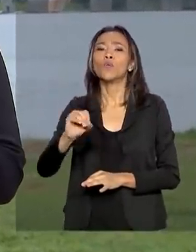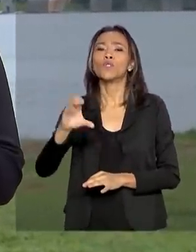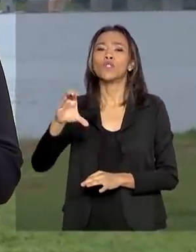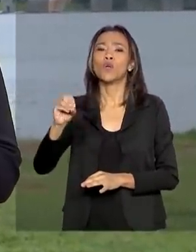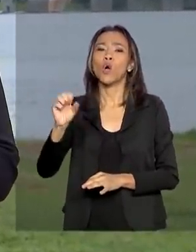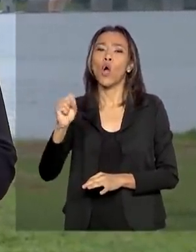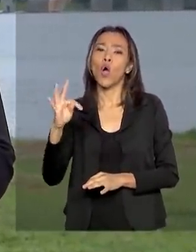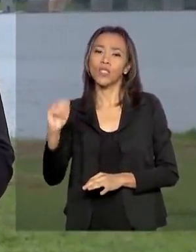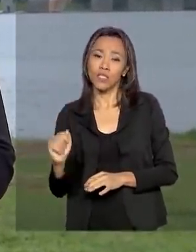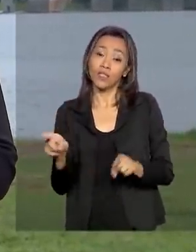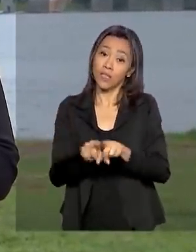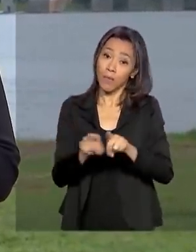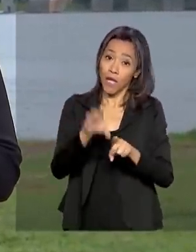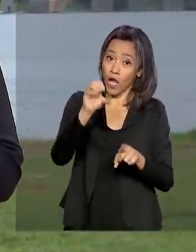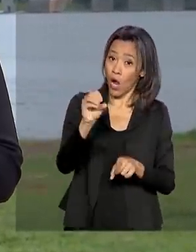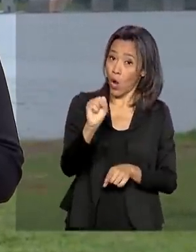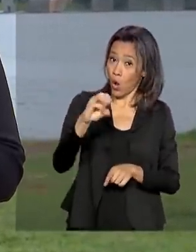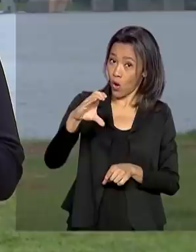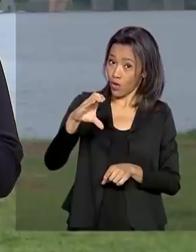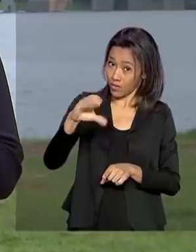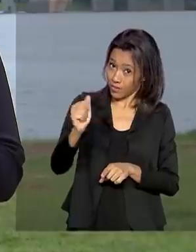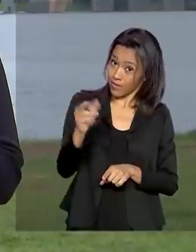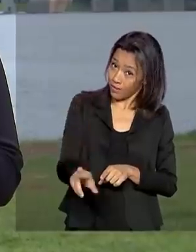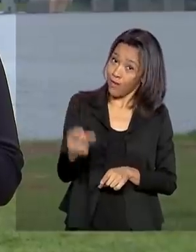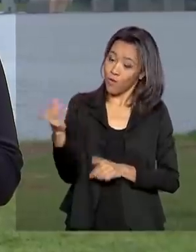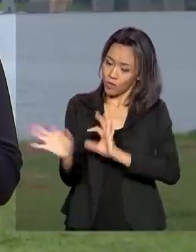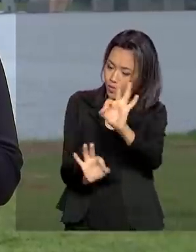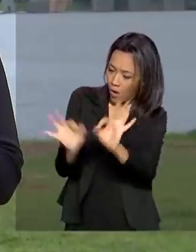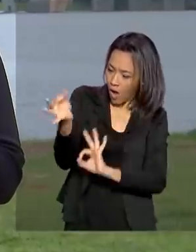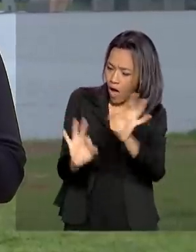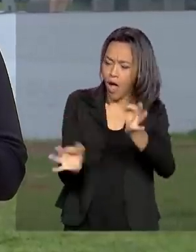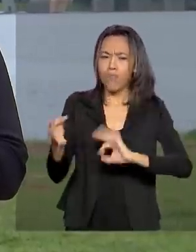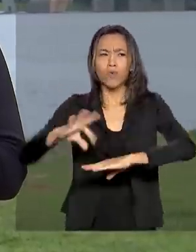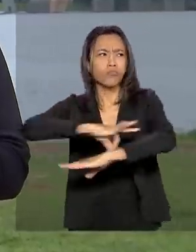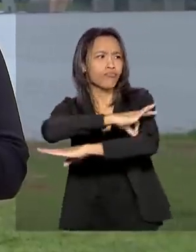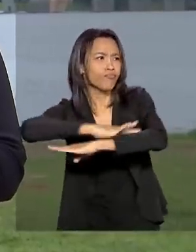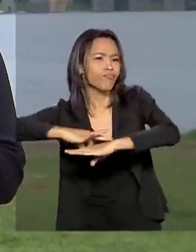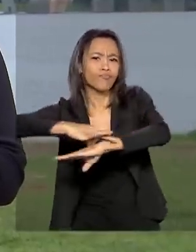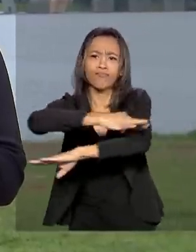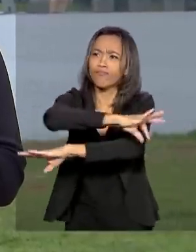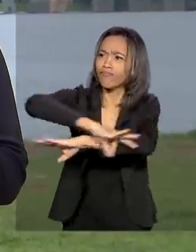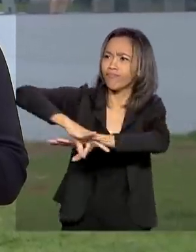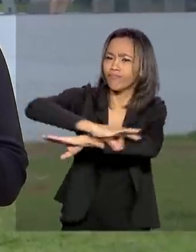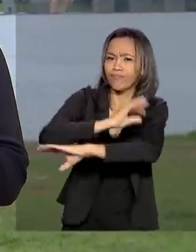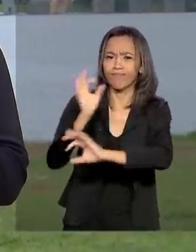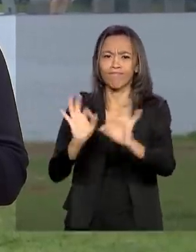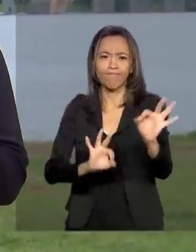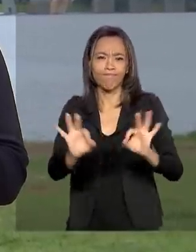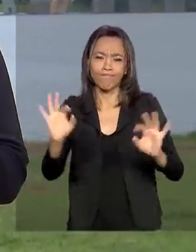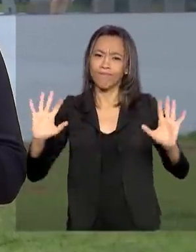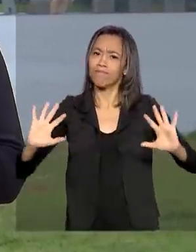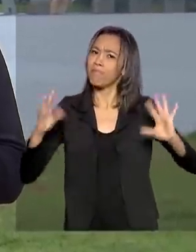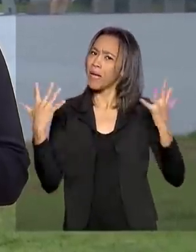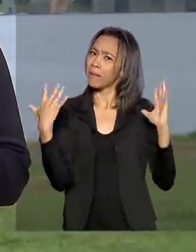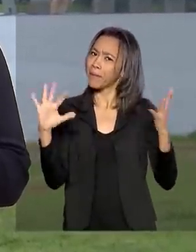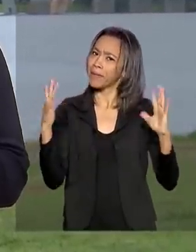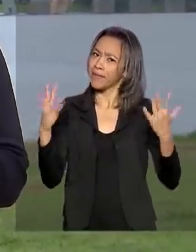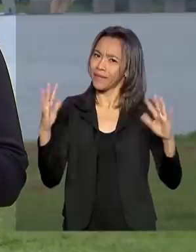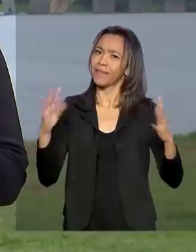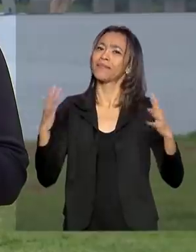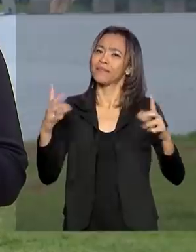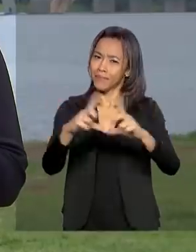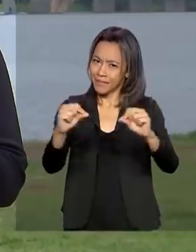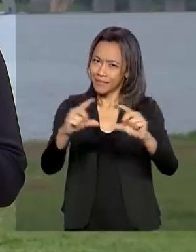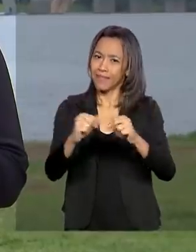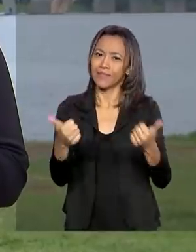recebeu o título de Patrimônio Mundial da Unesco exatamente por essa arquitetura. Então, parabéns, Brasília. E como você disse, Renata, começam